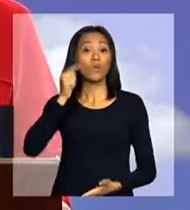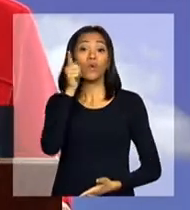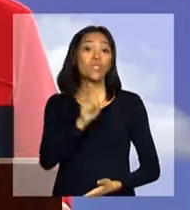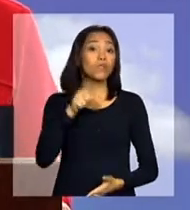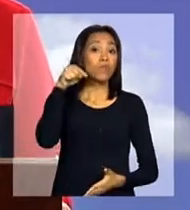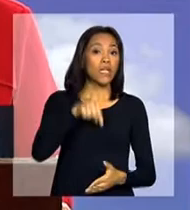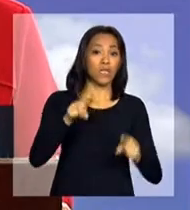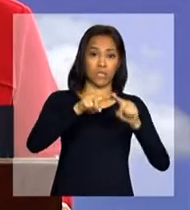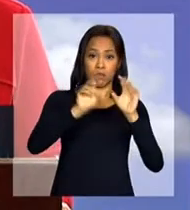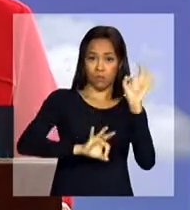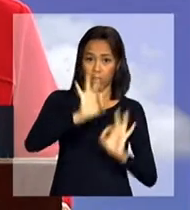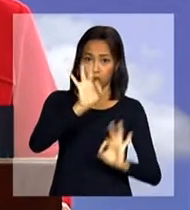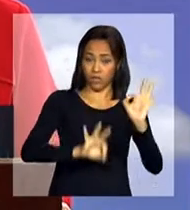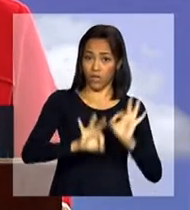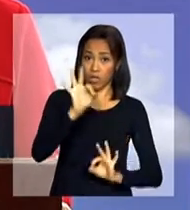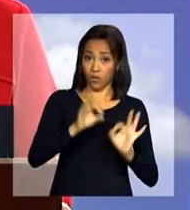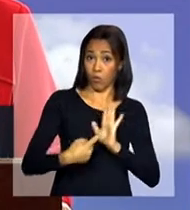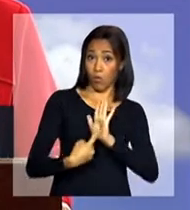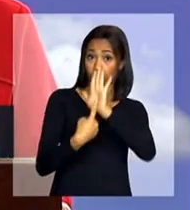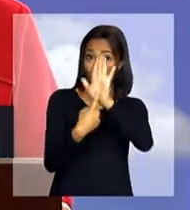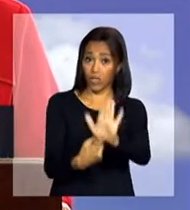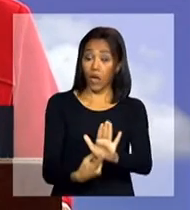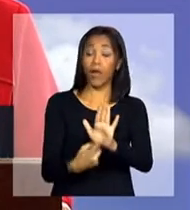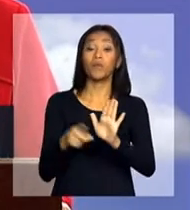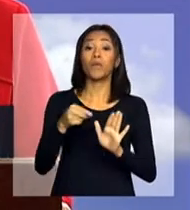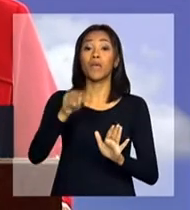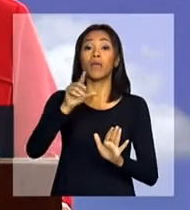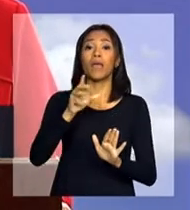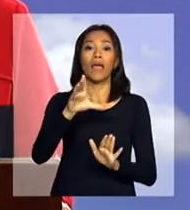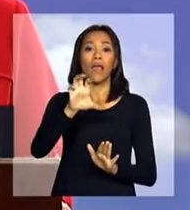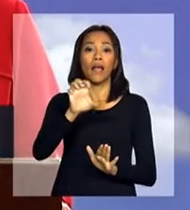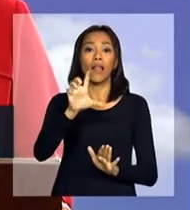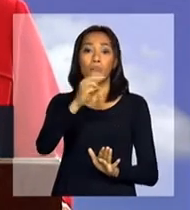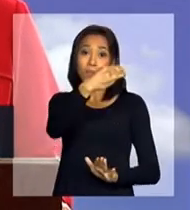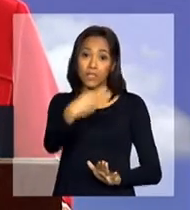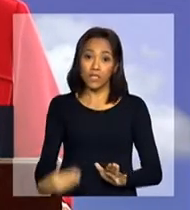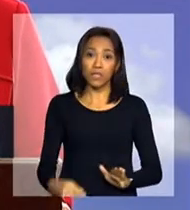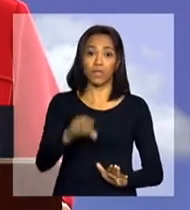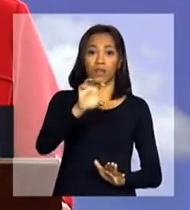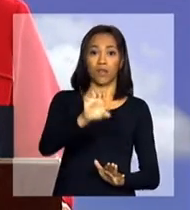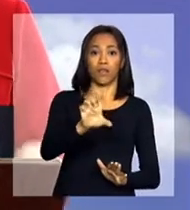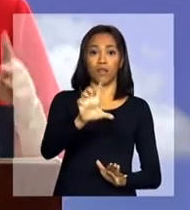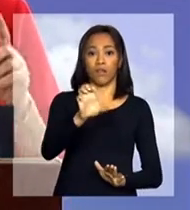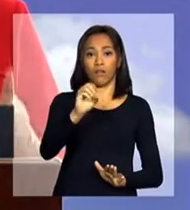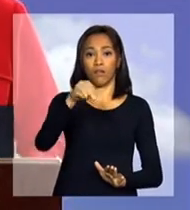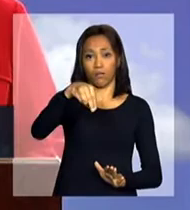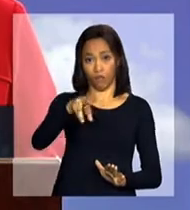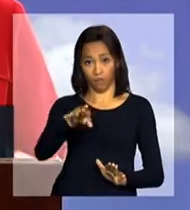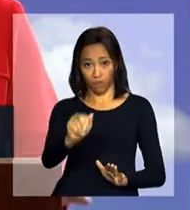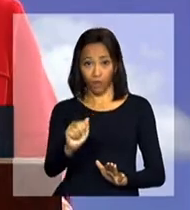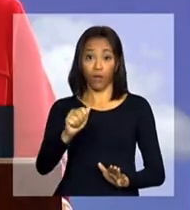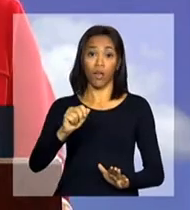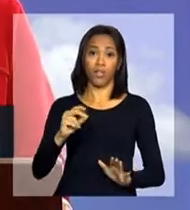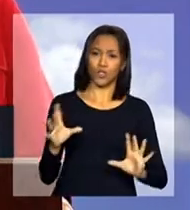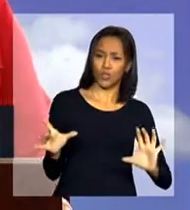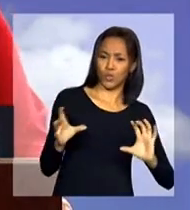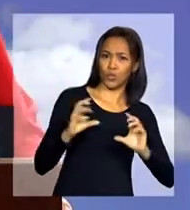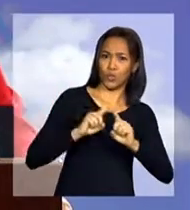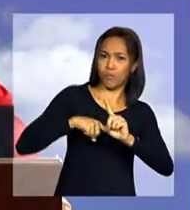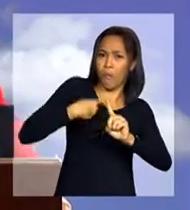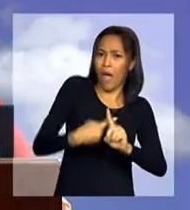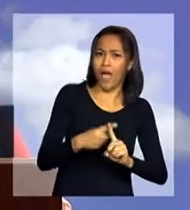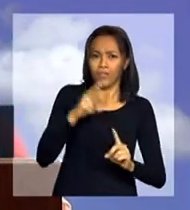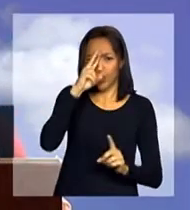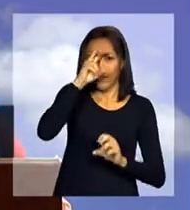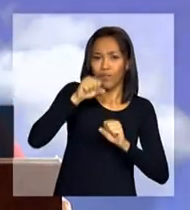apresentado pela ministra Eleonora Menicucci, somar com a mesma força e com a